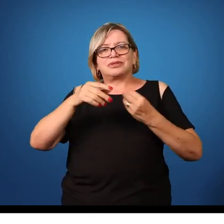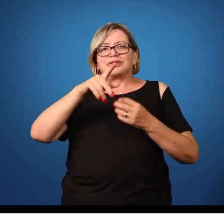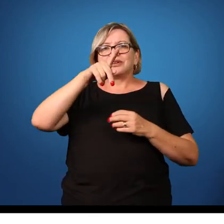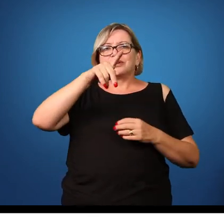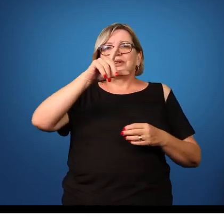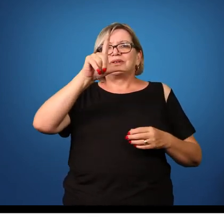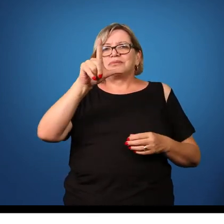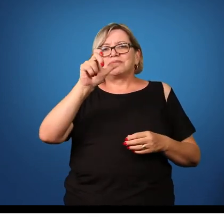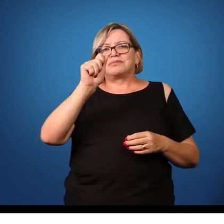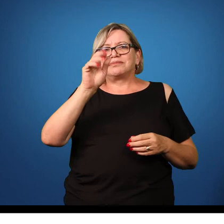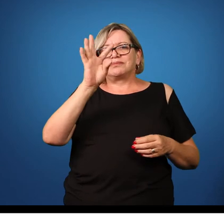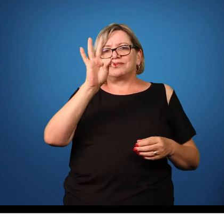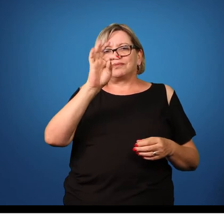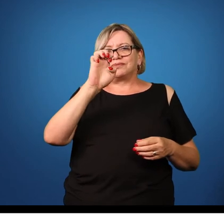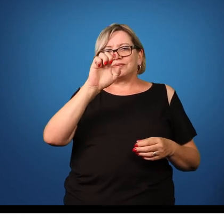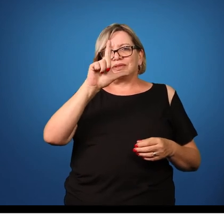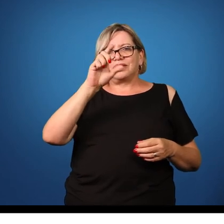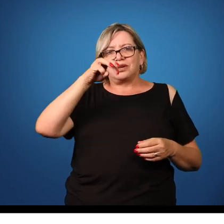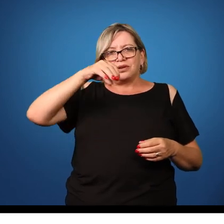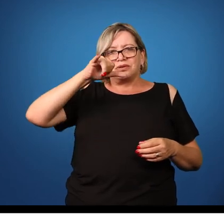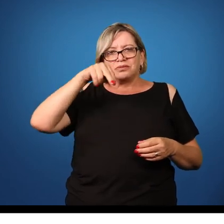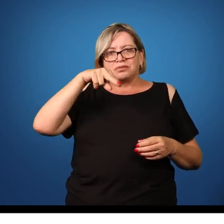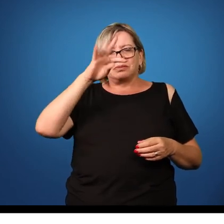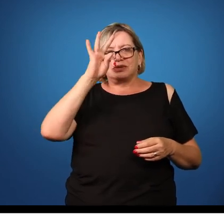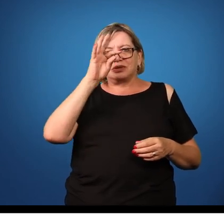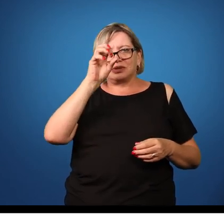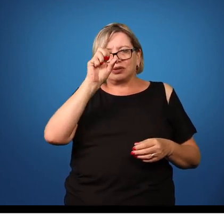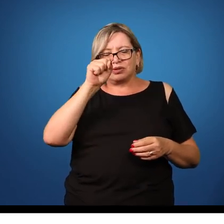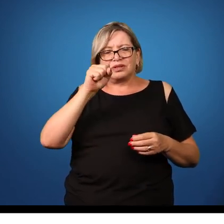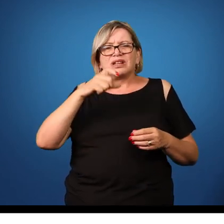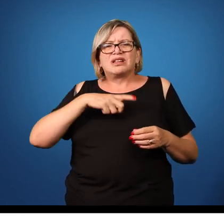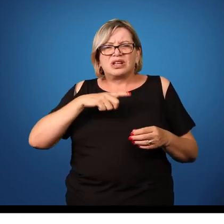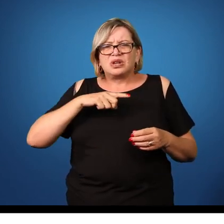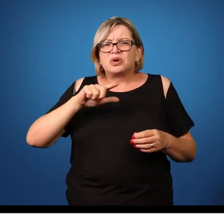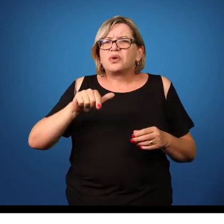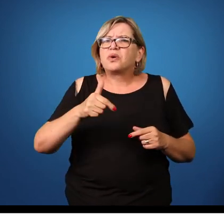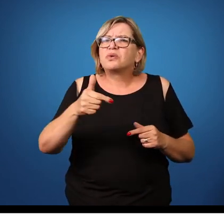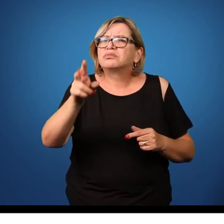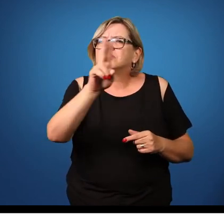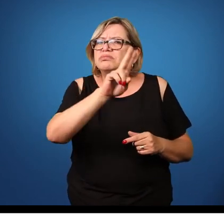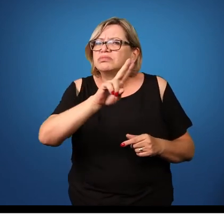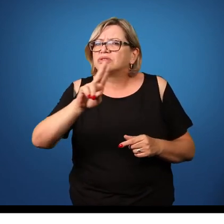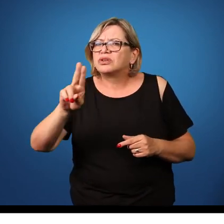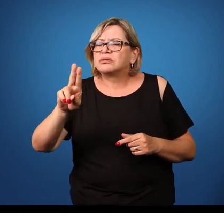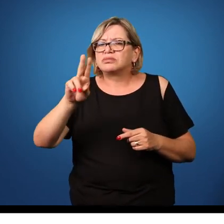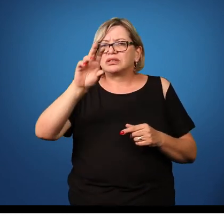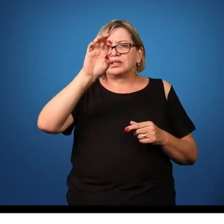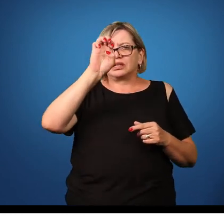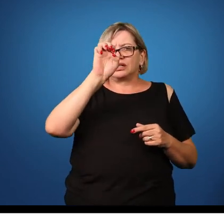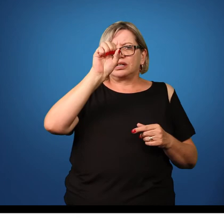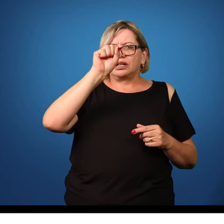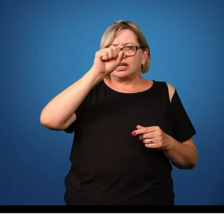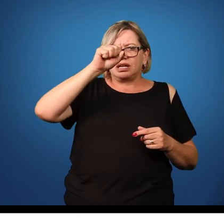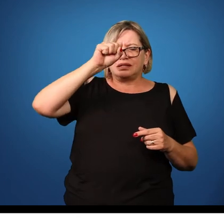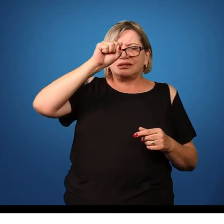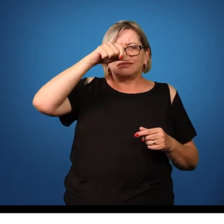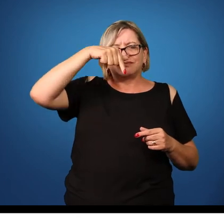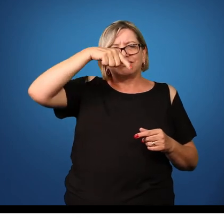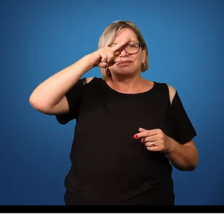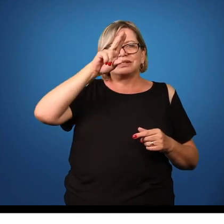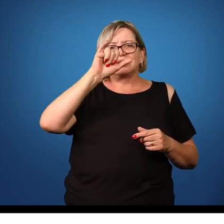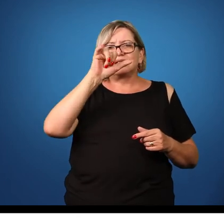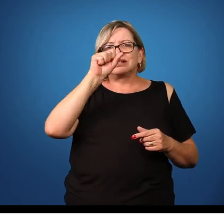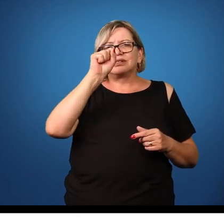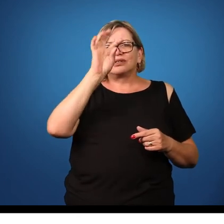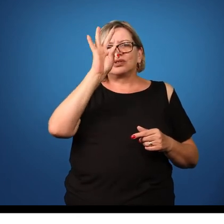plateumintos a gente tem um outro exemplo que seria a esquistossomose que rapidamente falando ela é uma